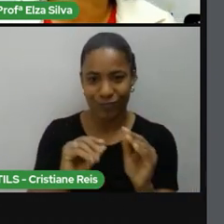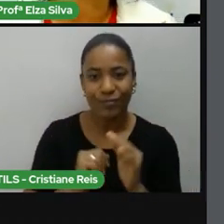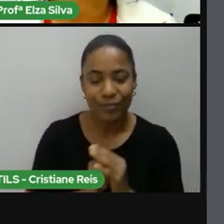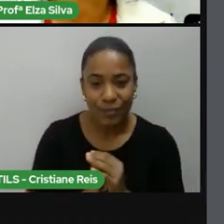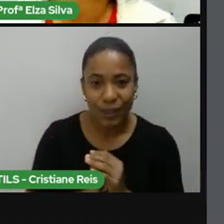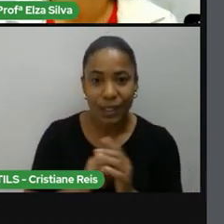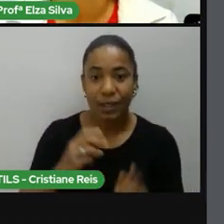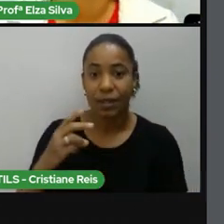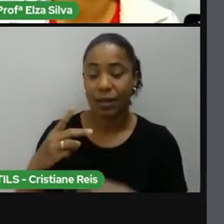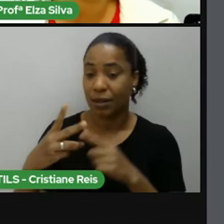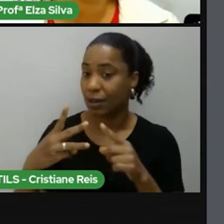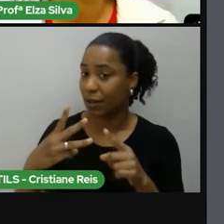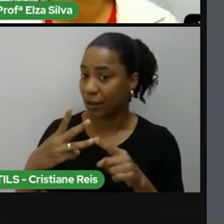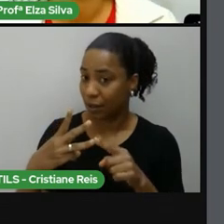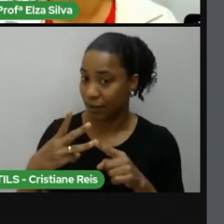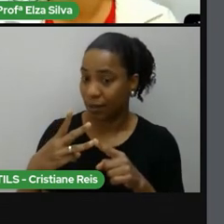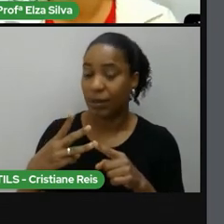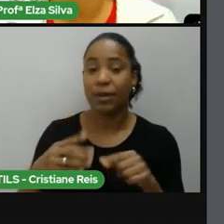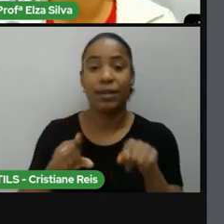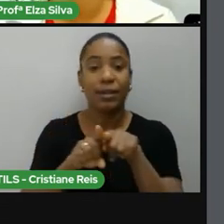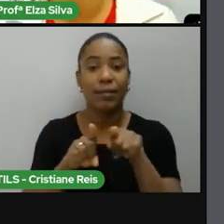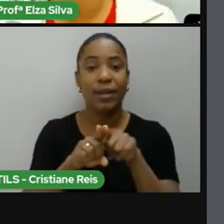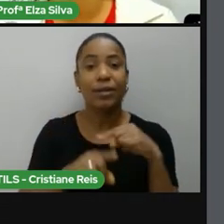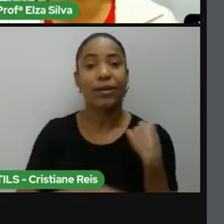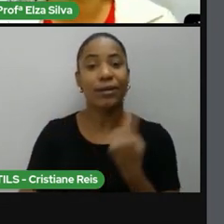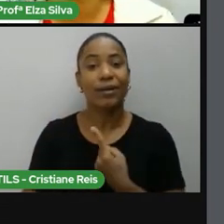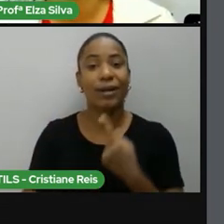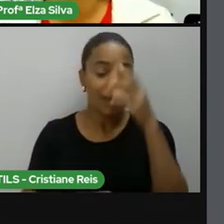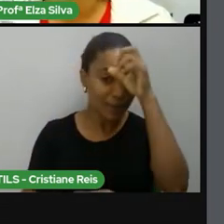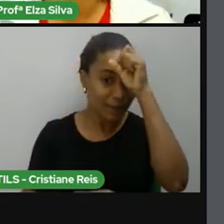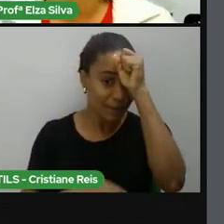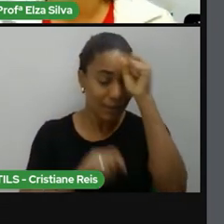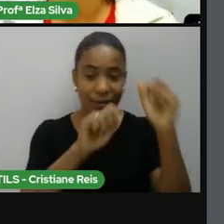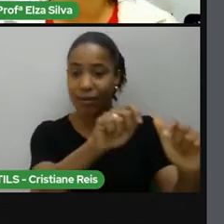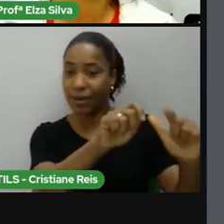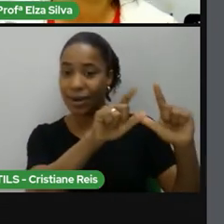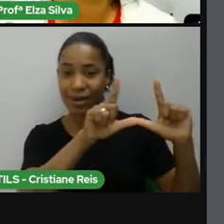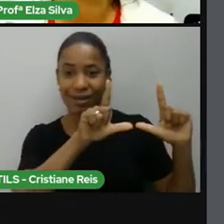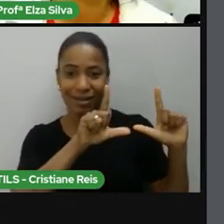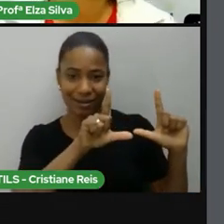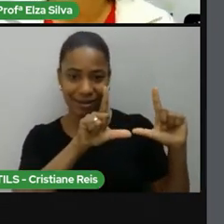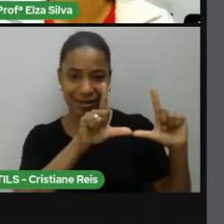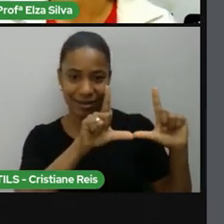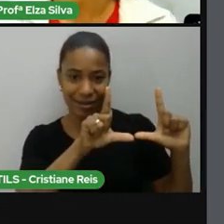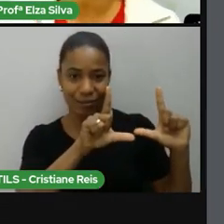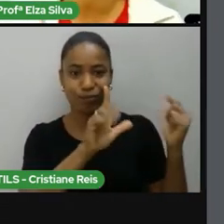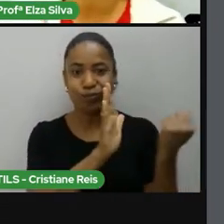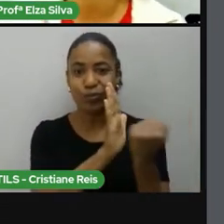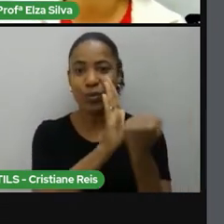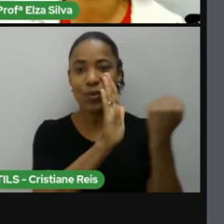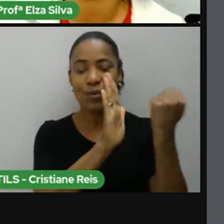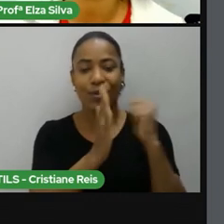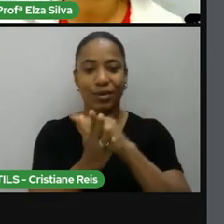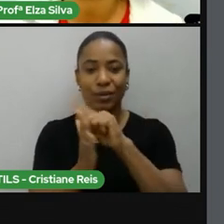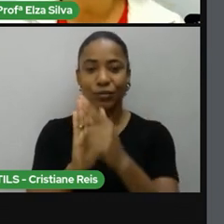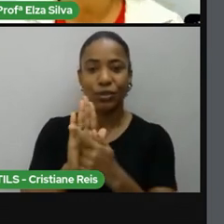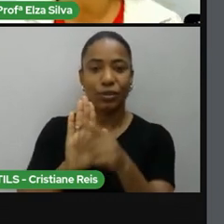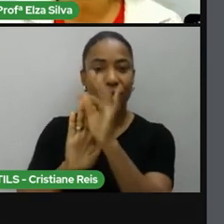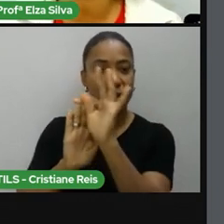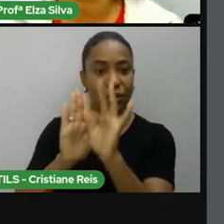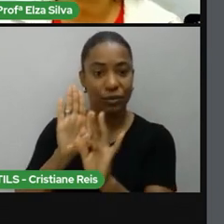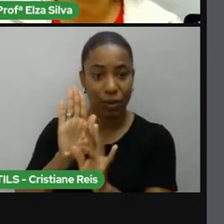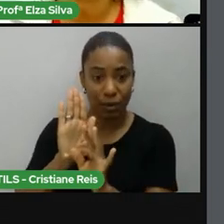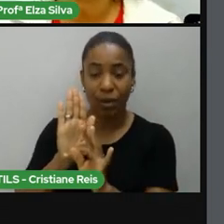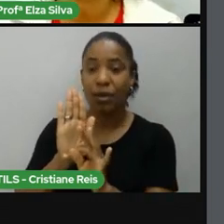o cartaz, poster, é um gênero textual que combina a linguagem textual, as